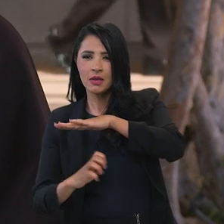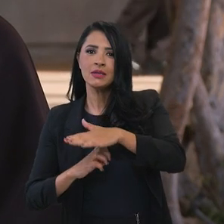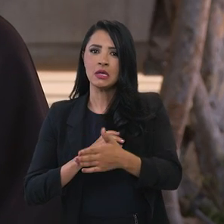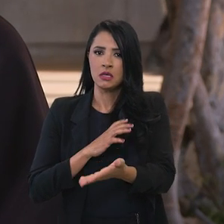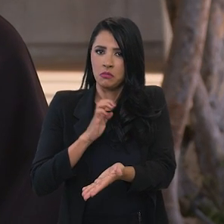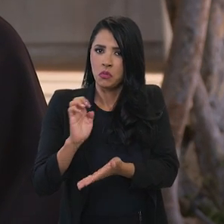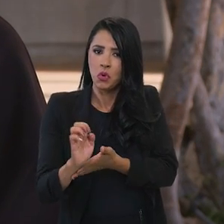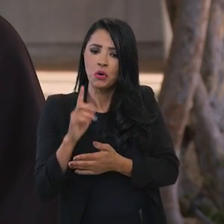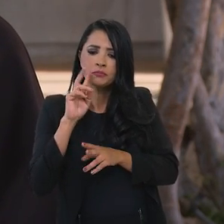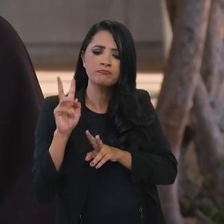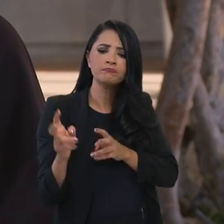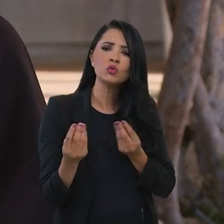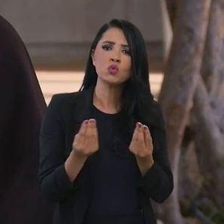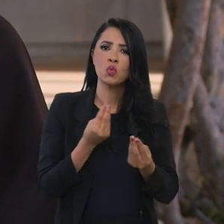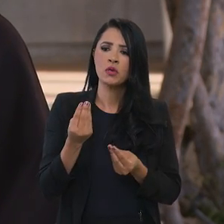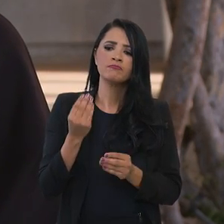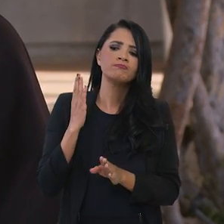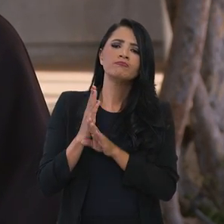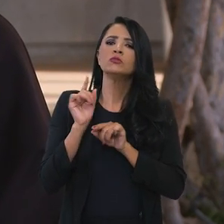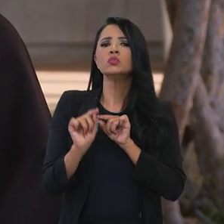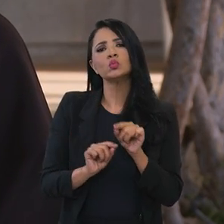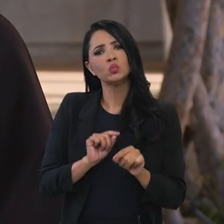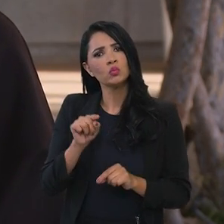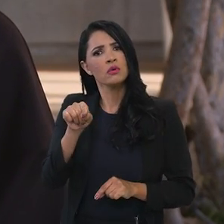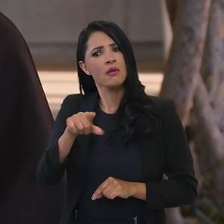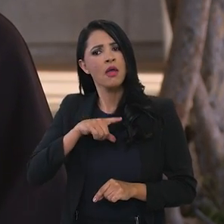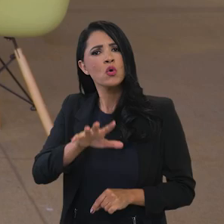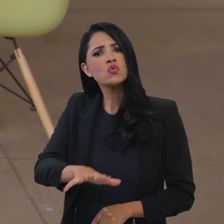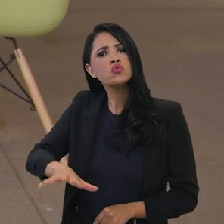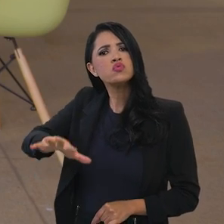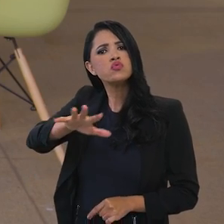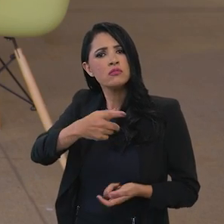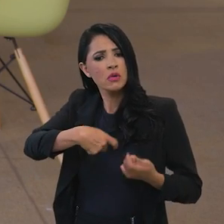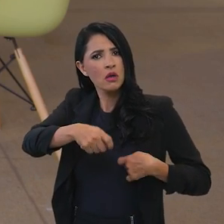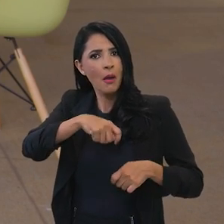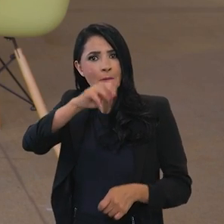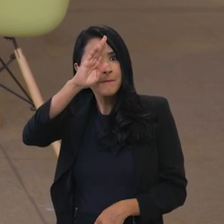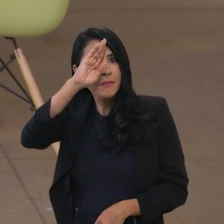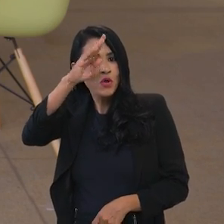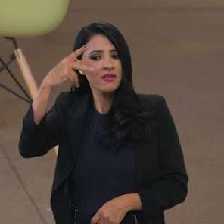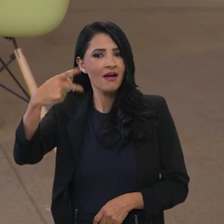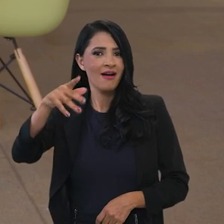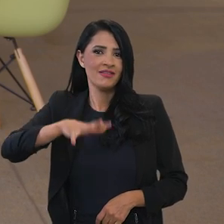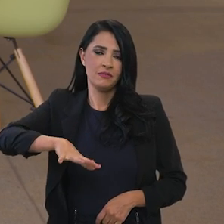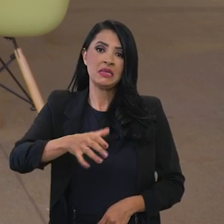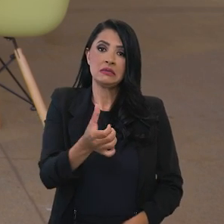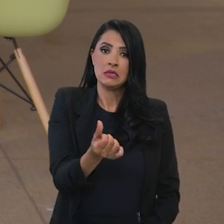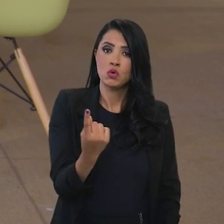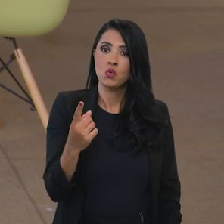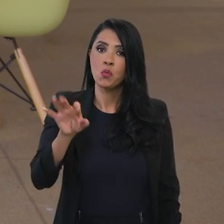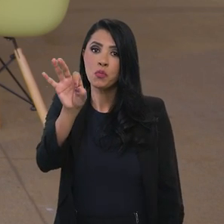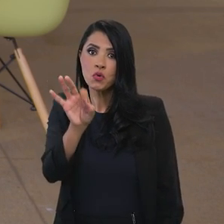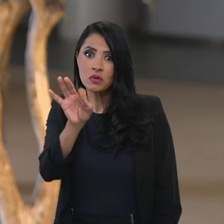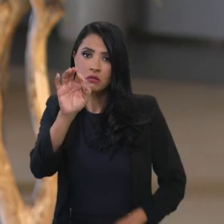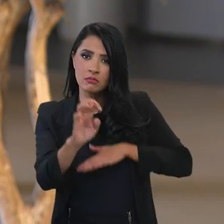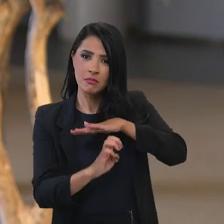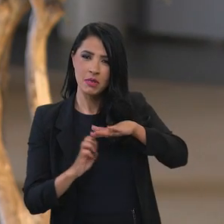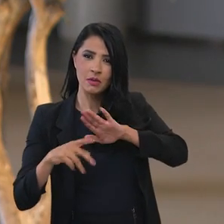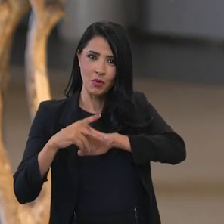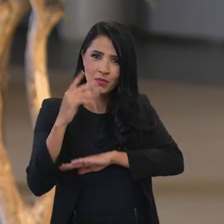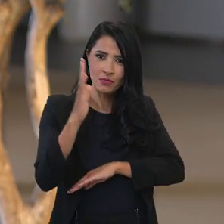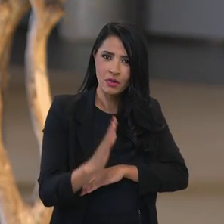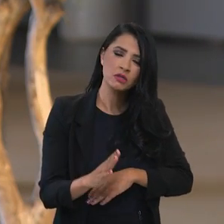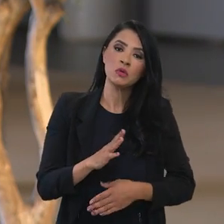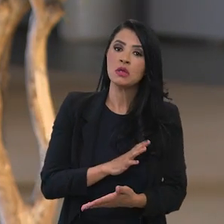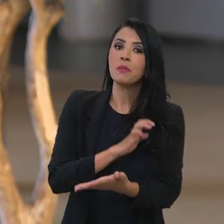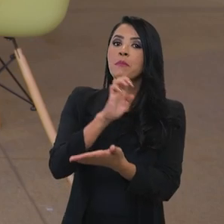empresas brasileiras que exportam hoje, exportam para a região, exportam para a América do Sul. Claro, 30% de tudo que o Brasil exporta, exporta para a China,